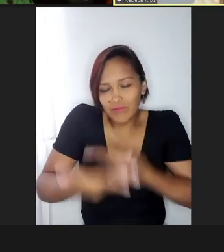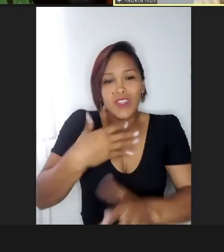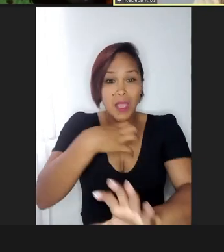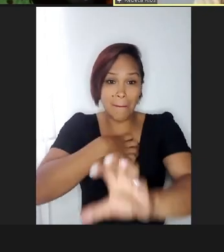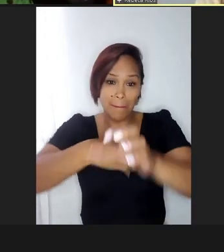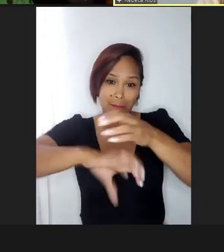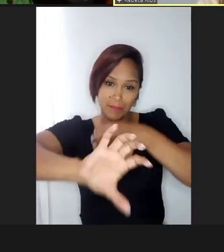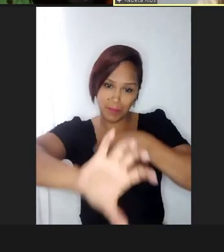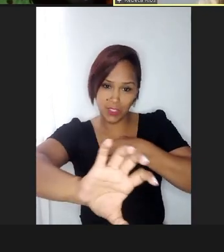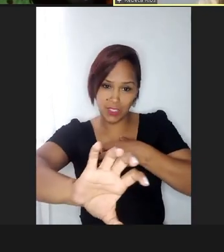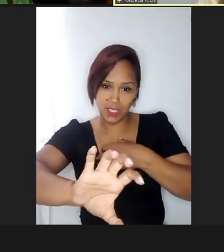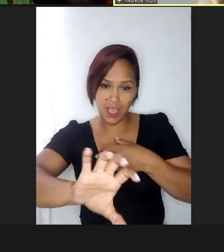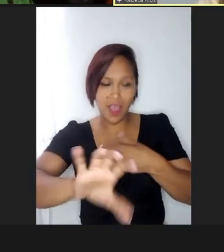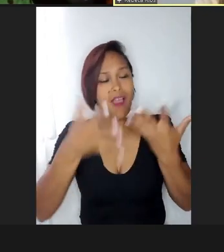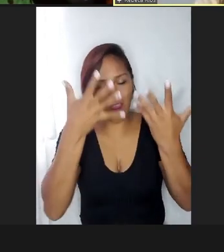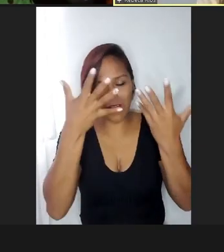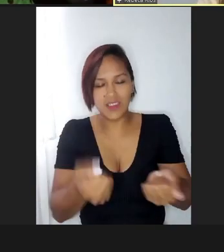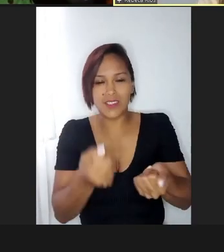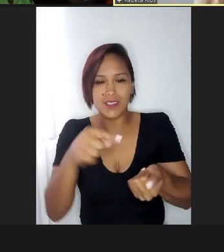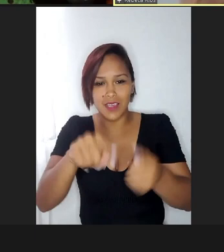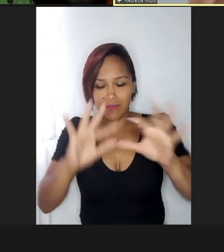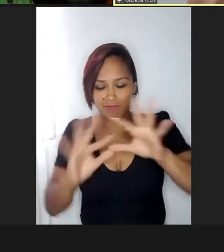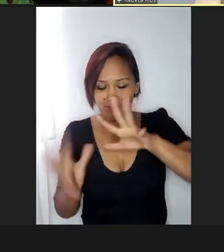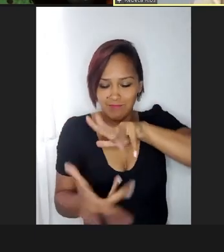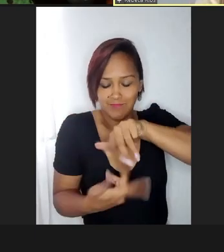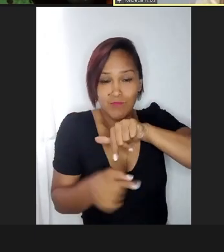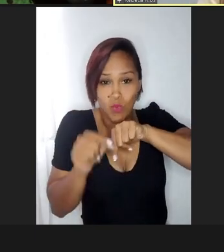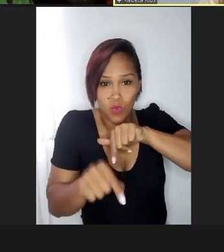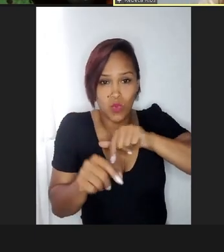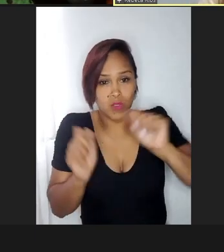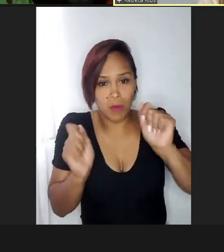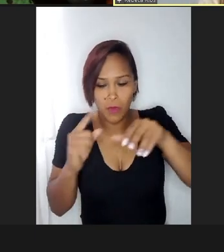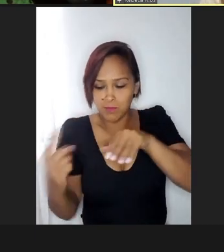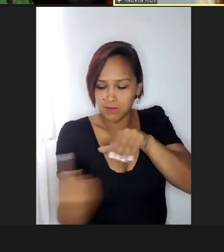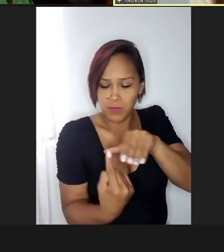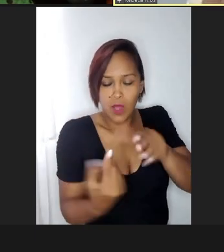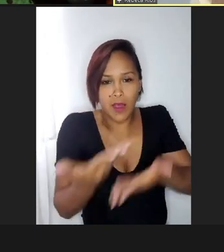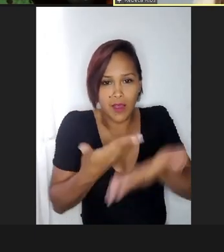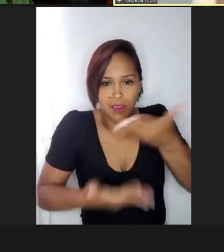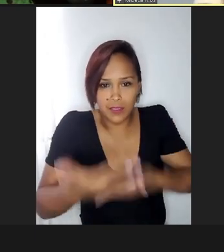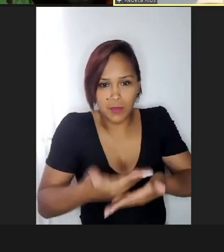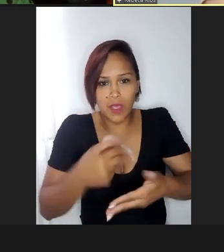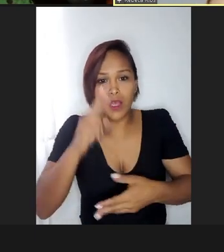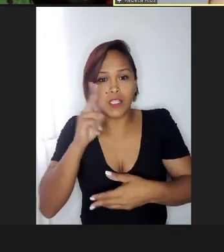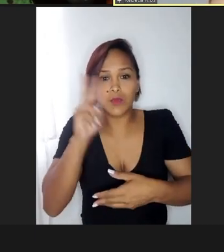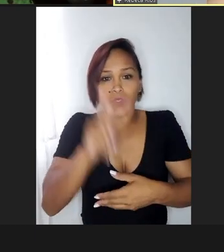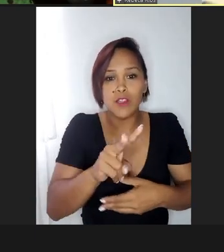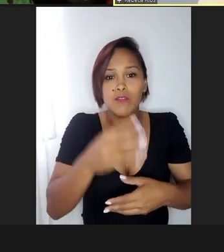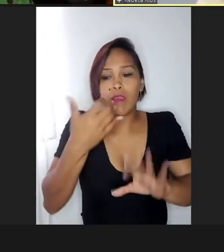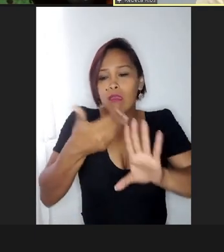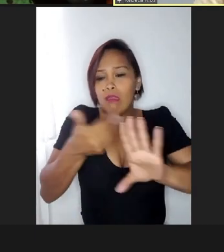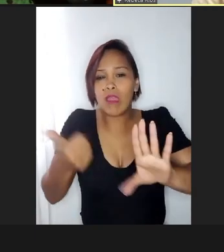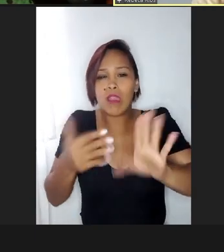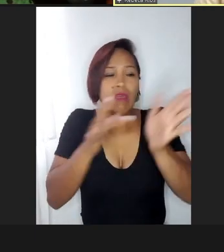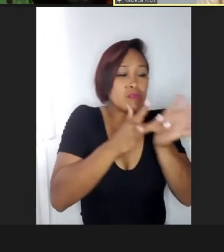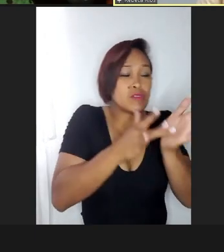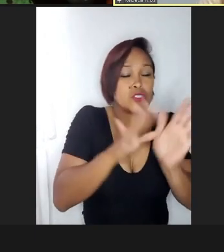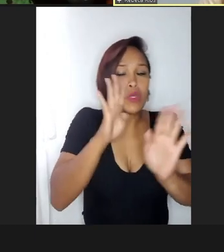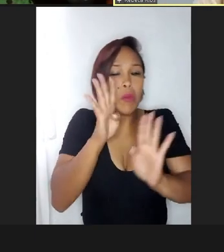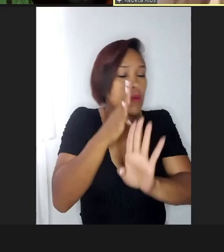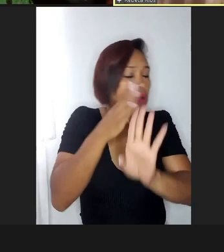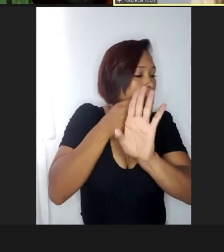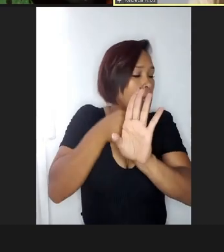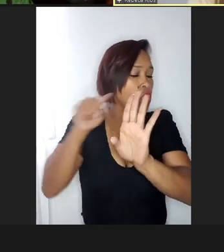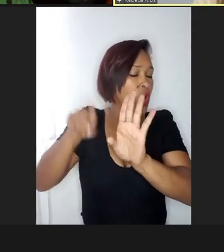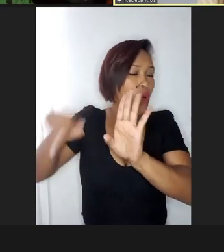pertenço a esse mundo, eu sou vista nesse mundo, as pessoas não ficam querendo fingir que eu não existo, né, as pessoas